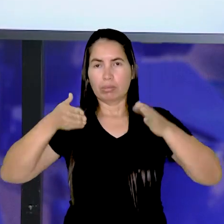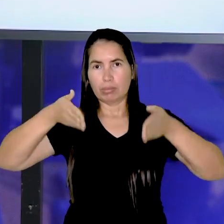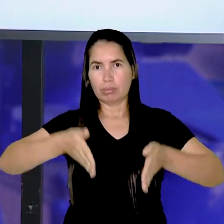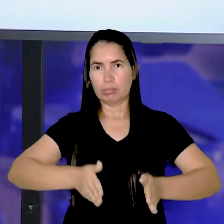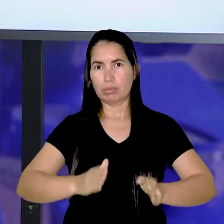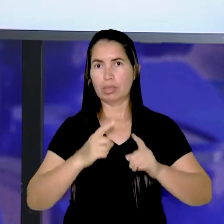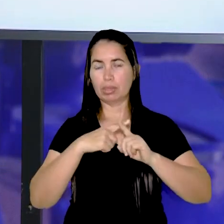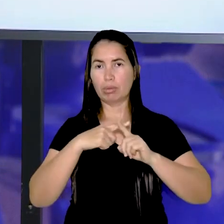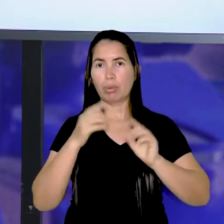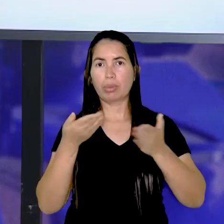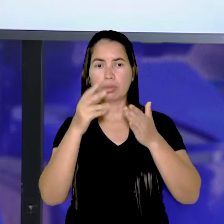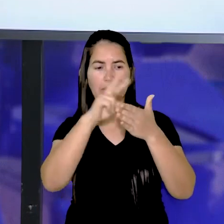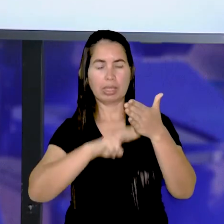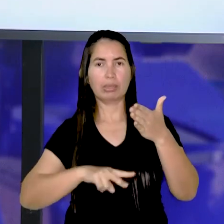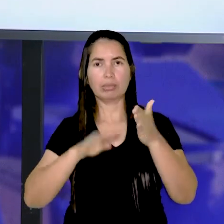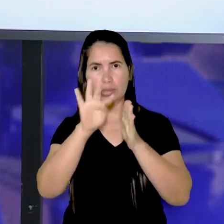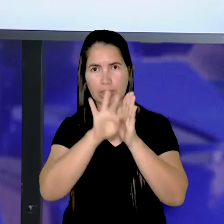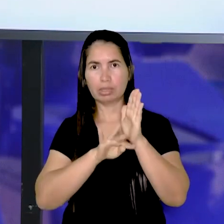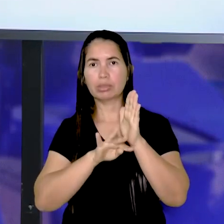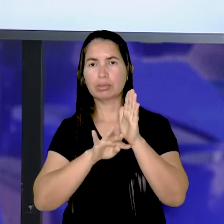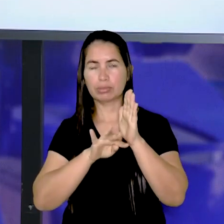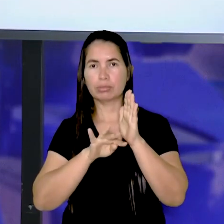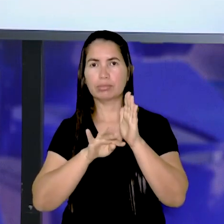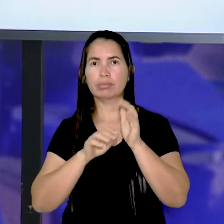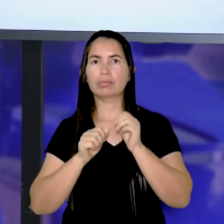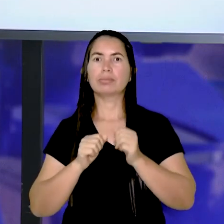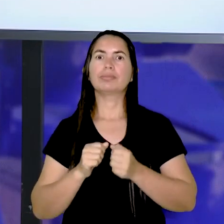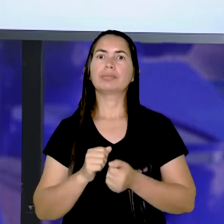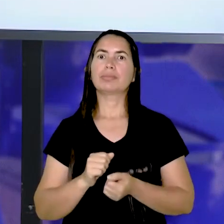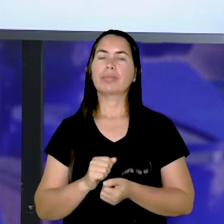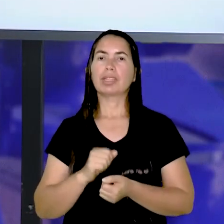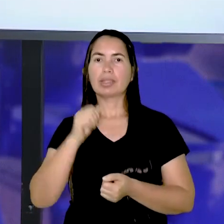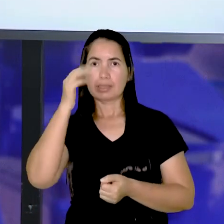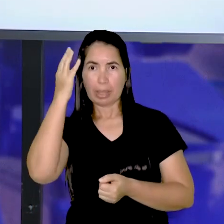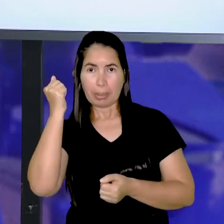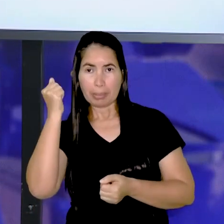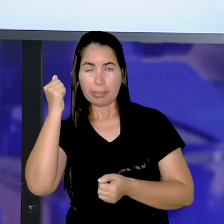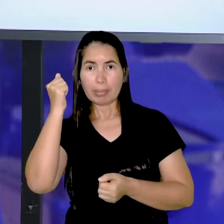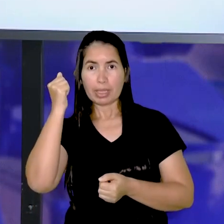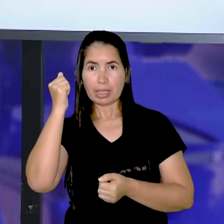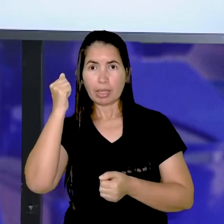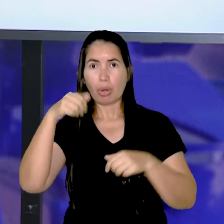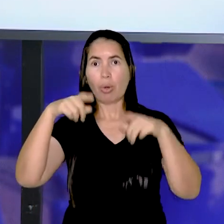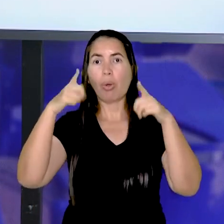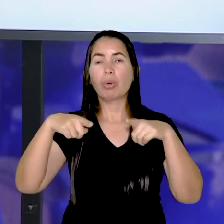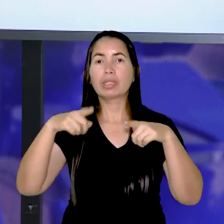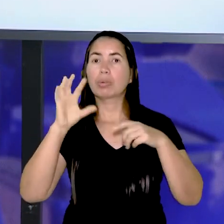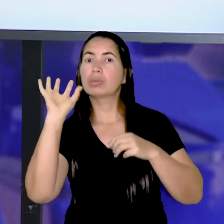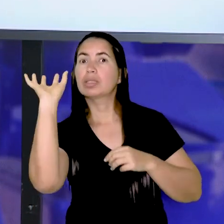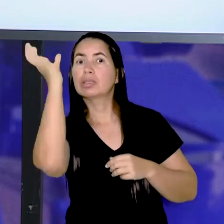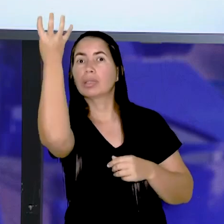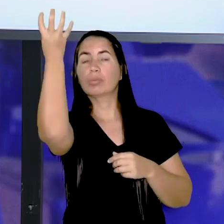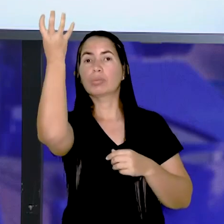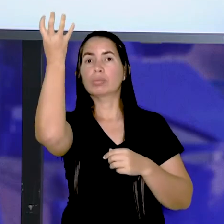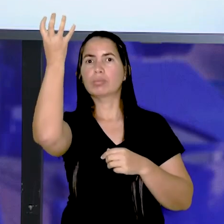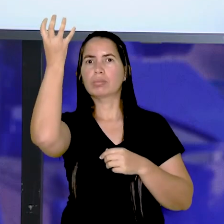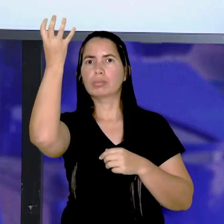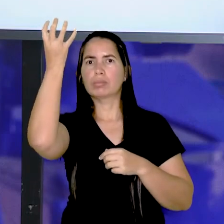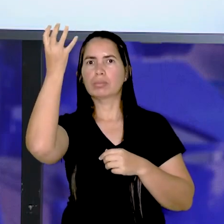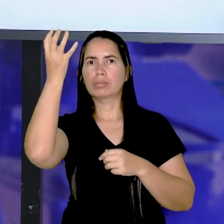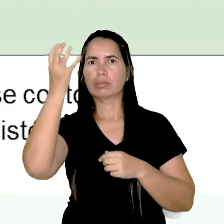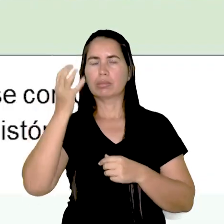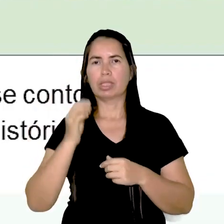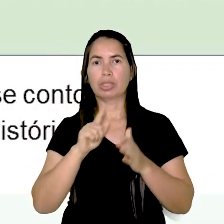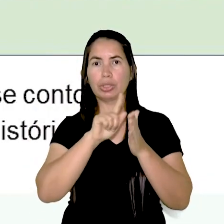Então, quando você reler esse trecho do texto, você vai saber onde se passou esse conto de suspense.